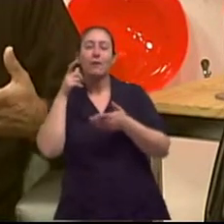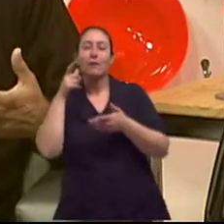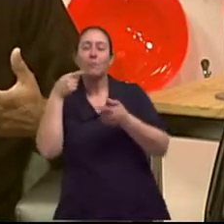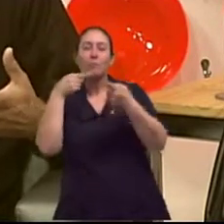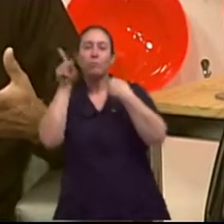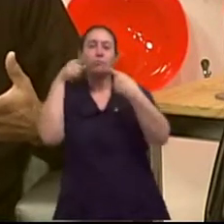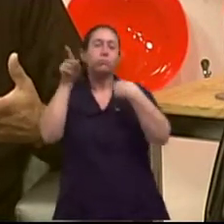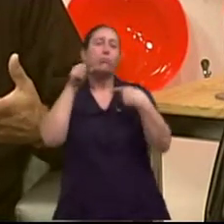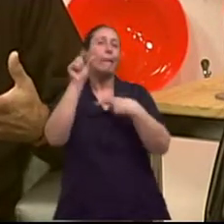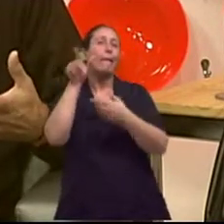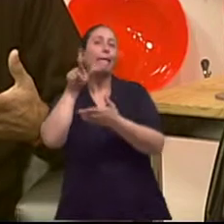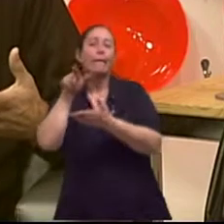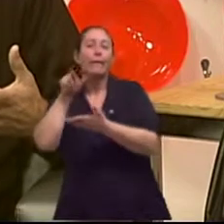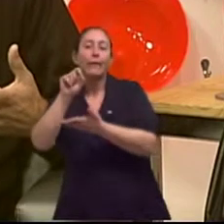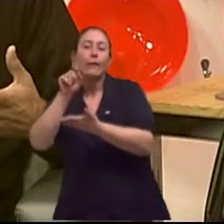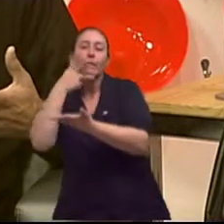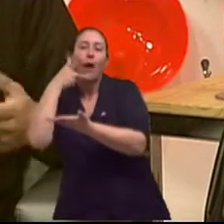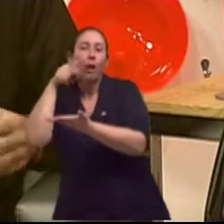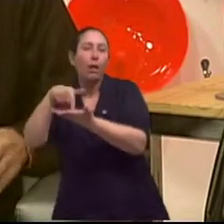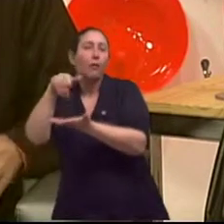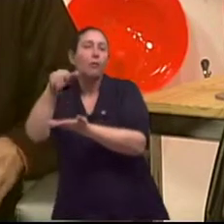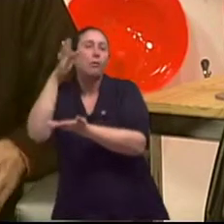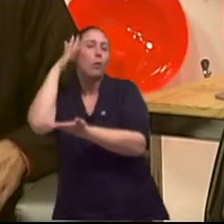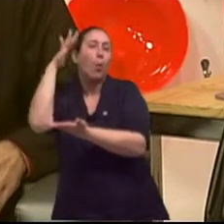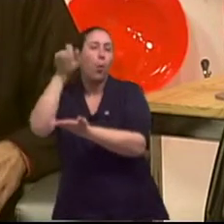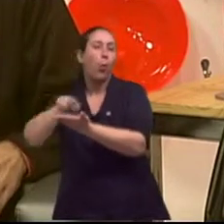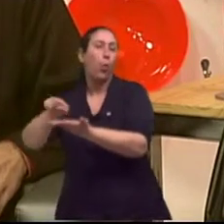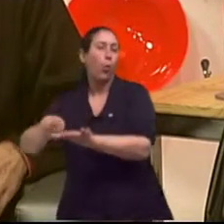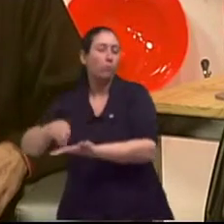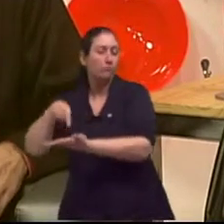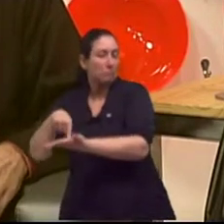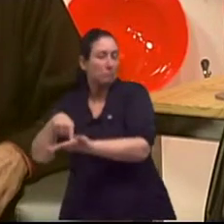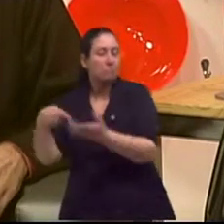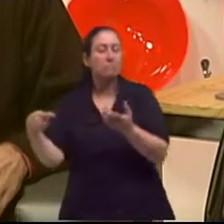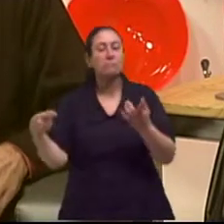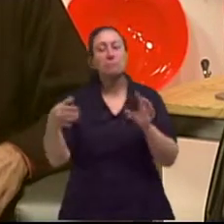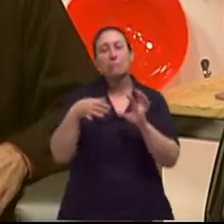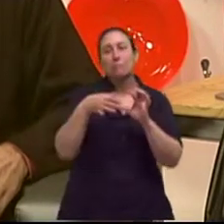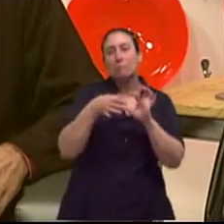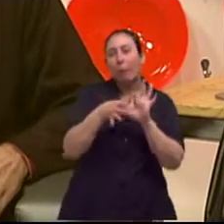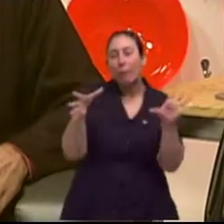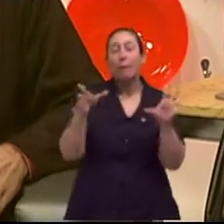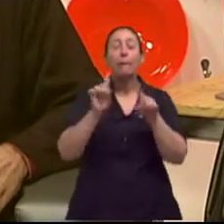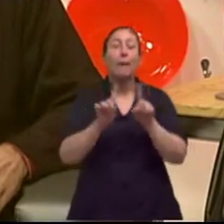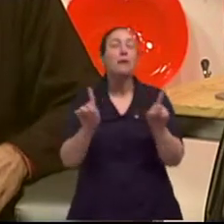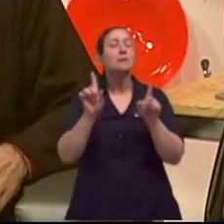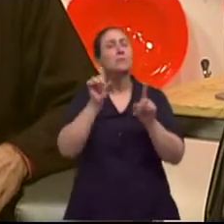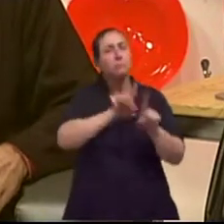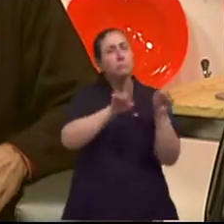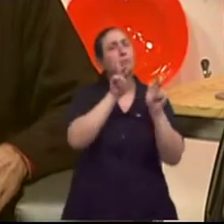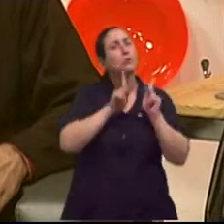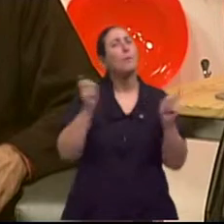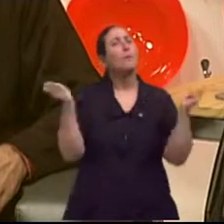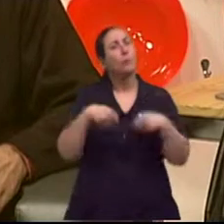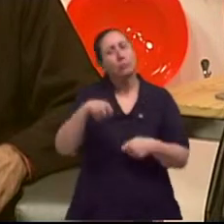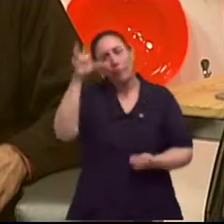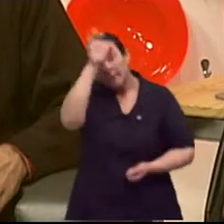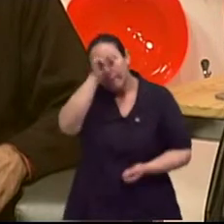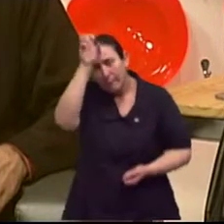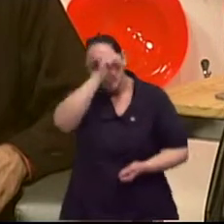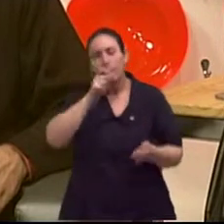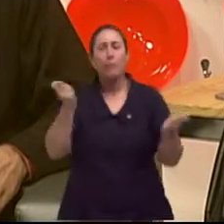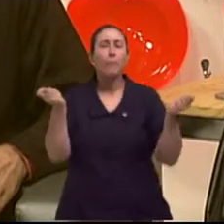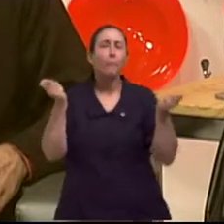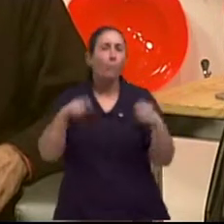ela é uma técnica que, vamos dizer assim, as pessoas podem aprender e fazer se tornar bons